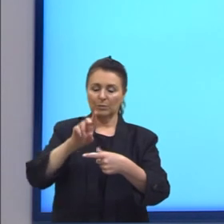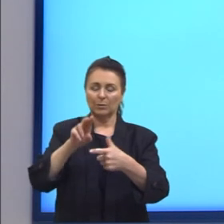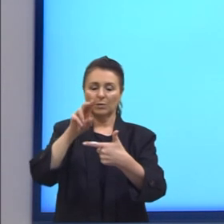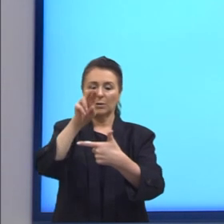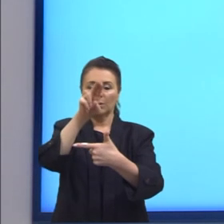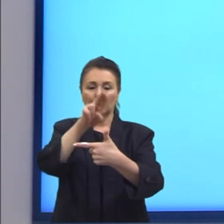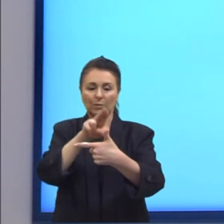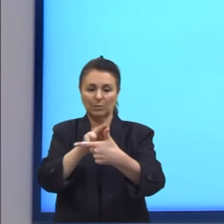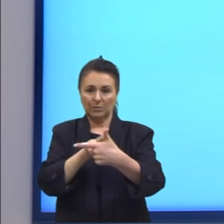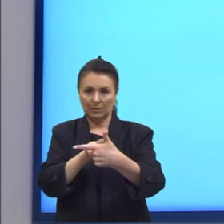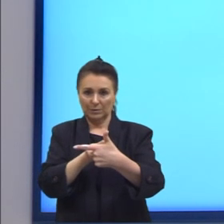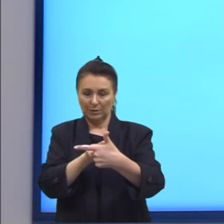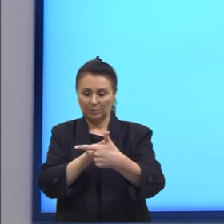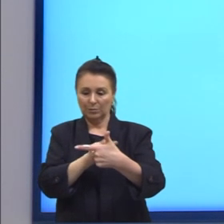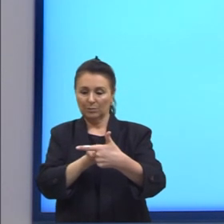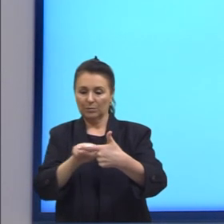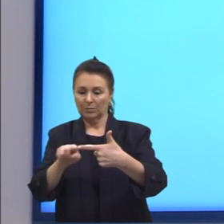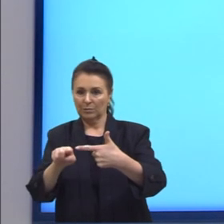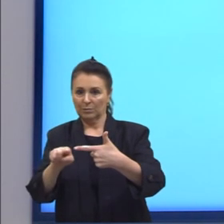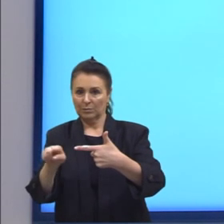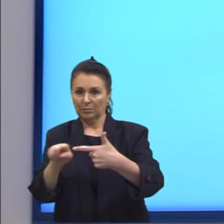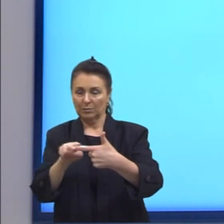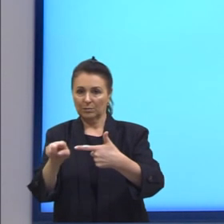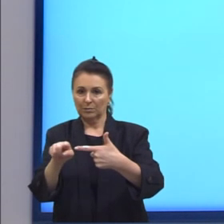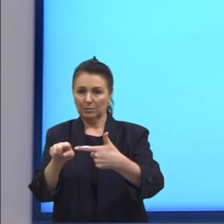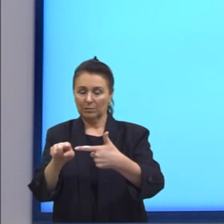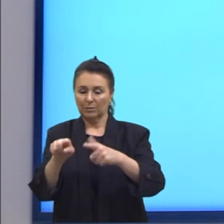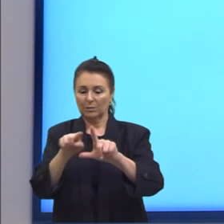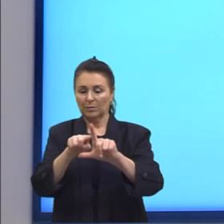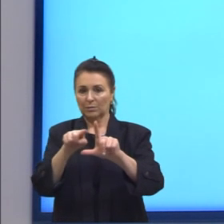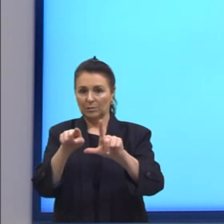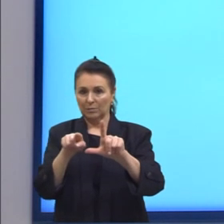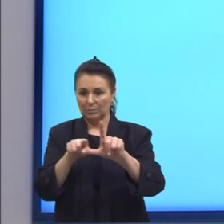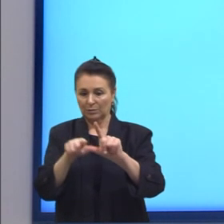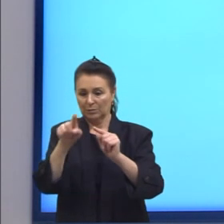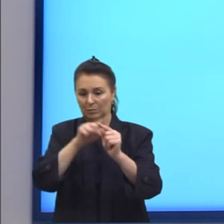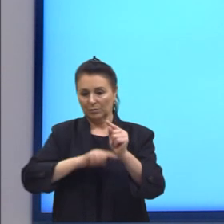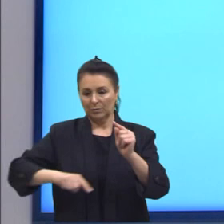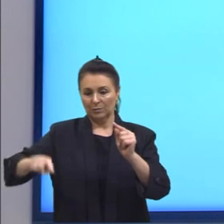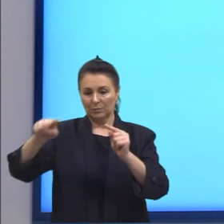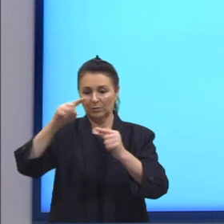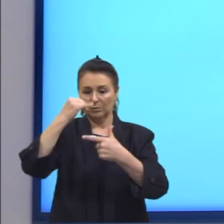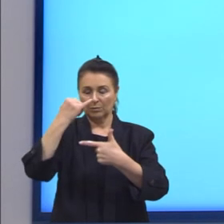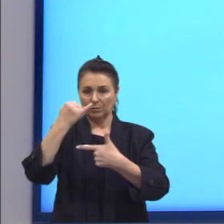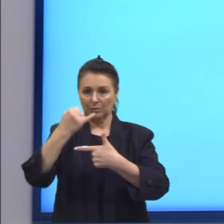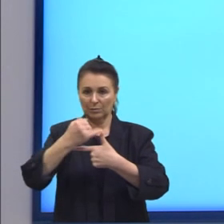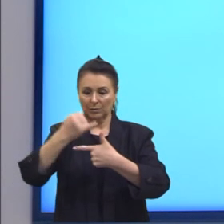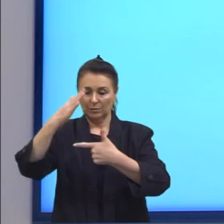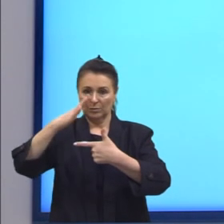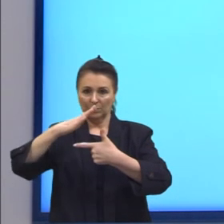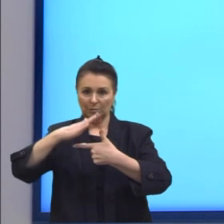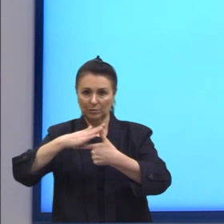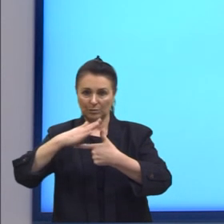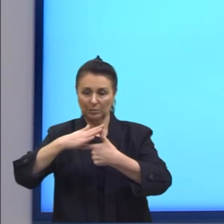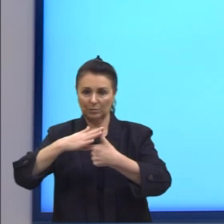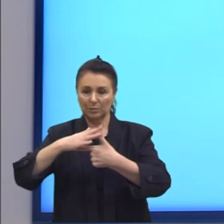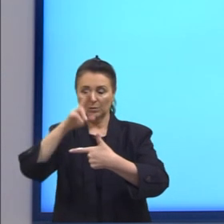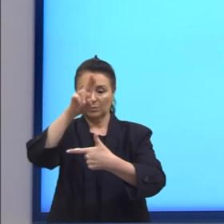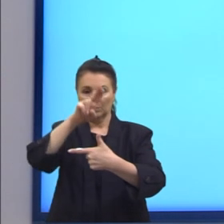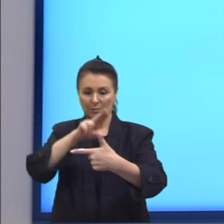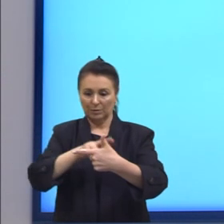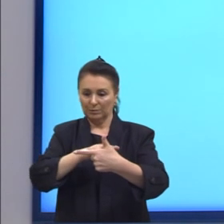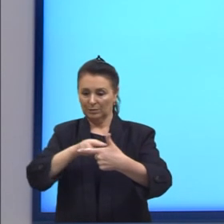cosseno, ao determinar um ângulo no círculo trigonométrico, é possível encontrar seno e cosseno